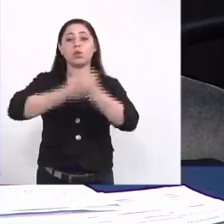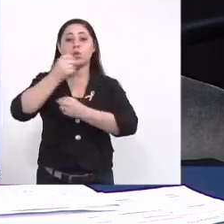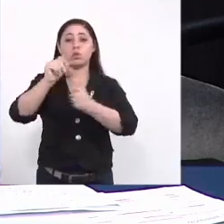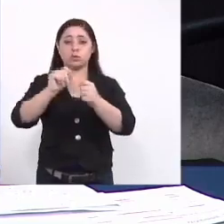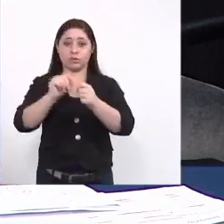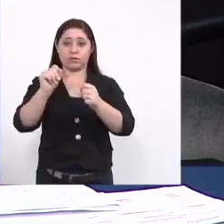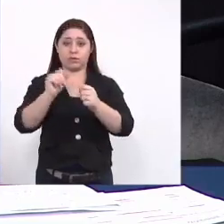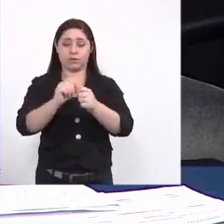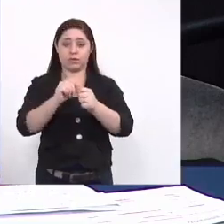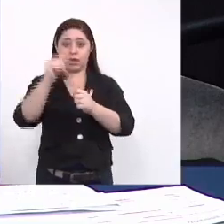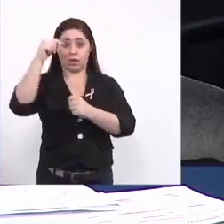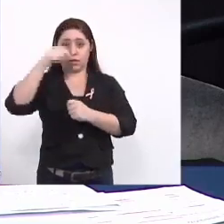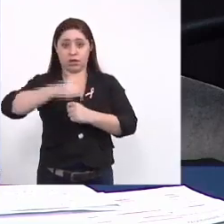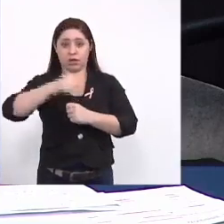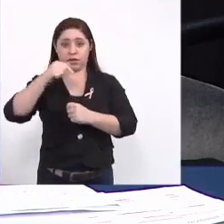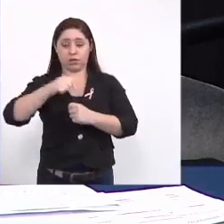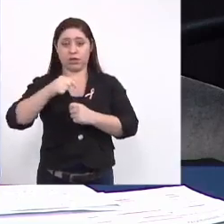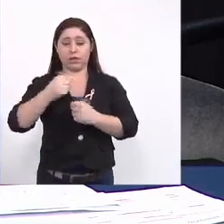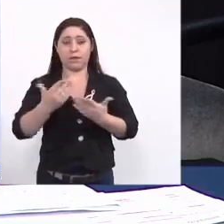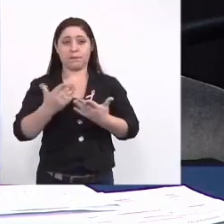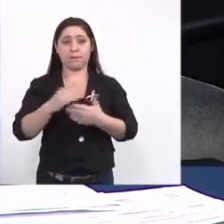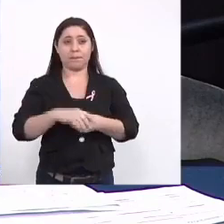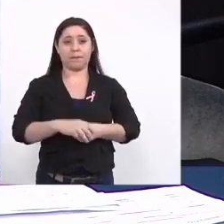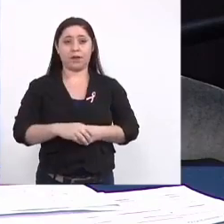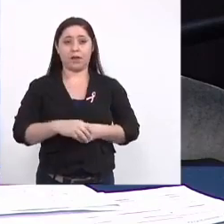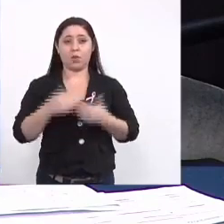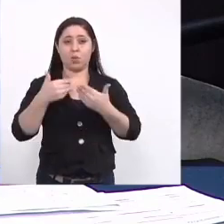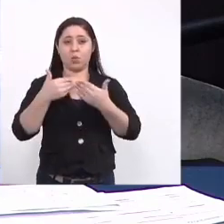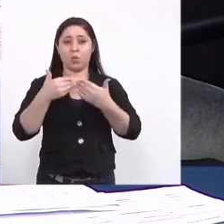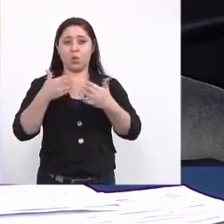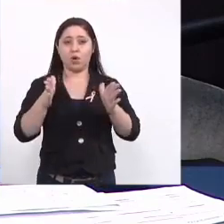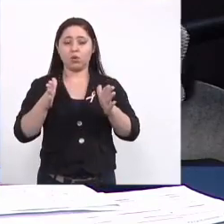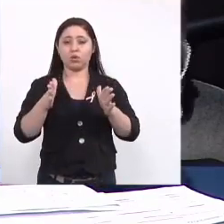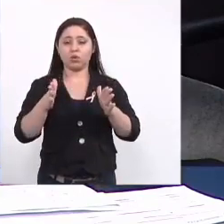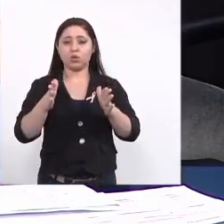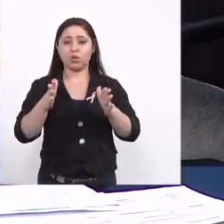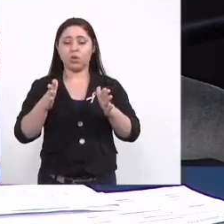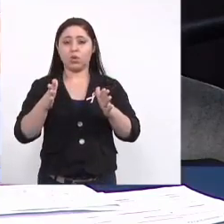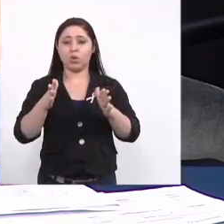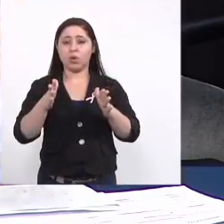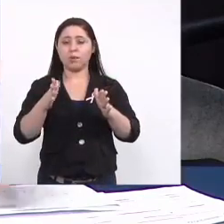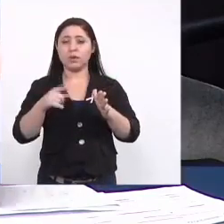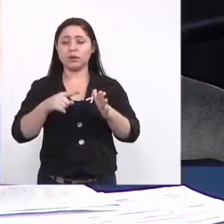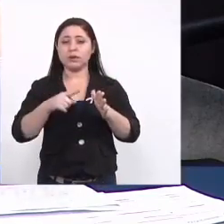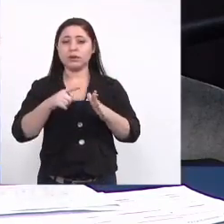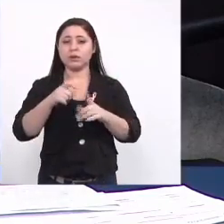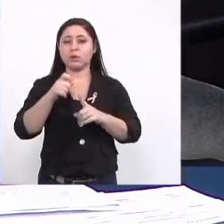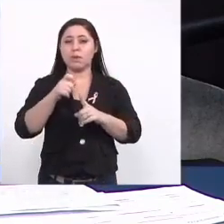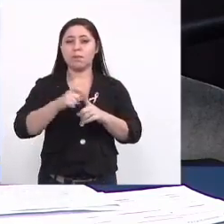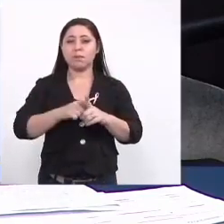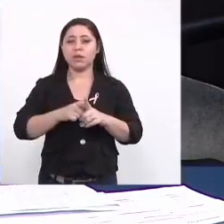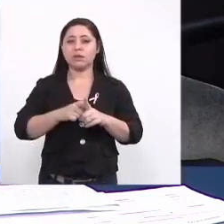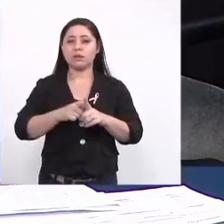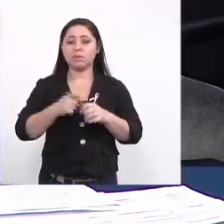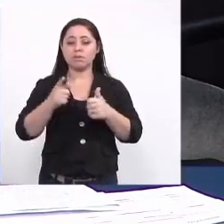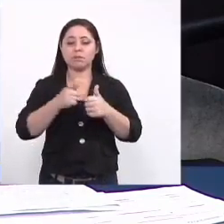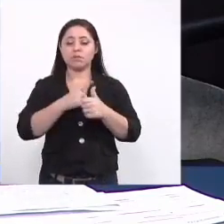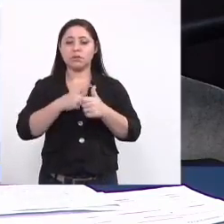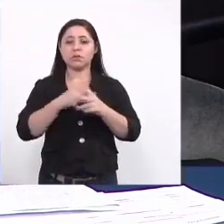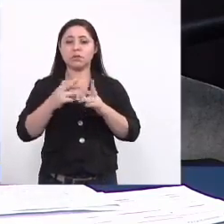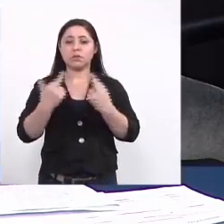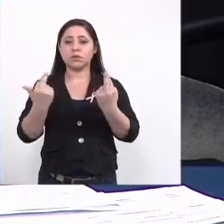fizemos aqui é lançamento simultâneo naquele na primeira